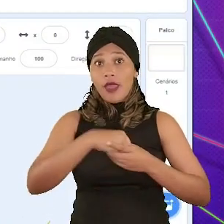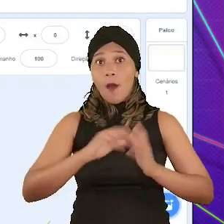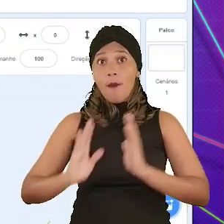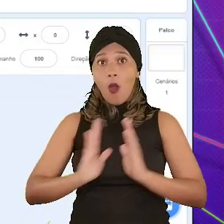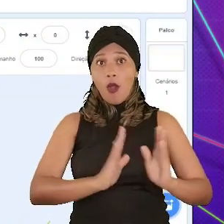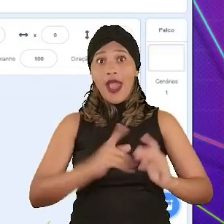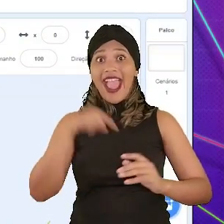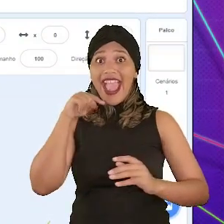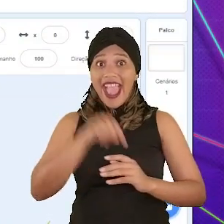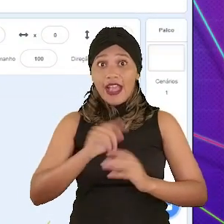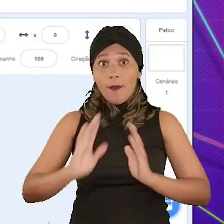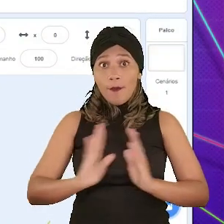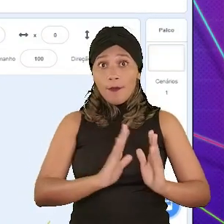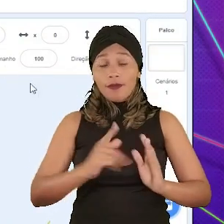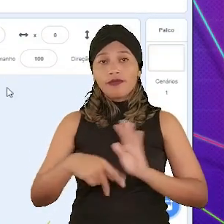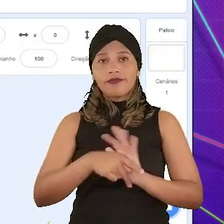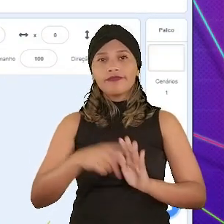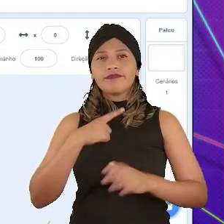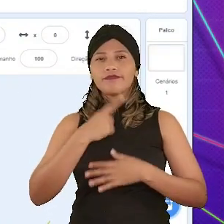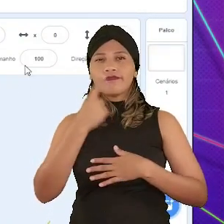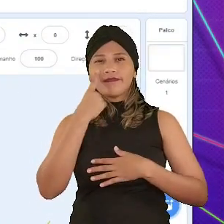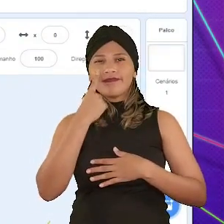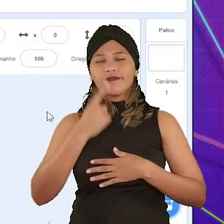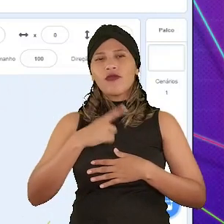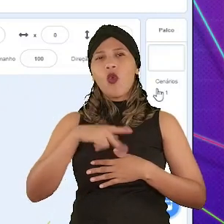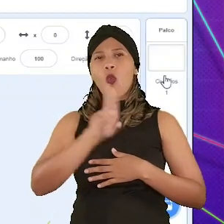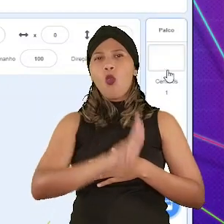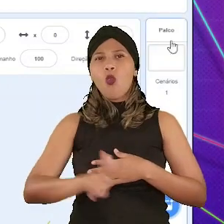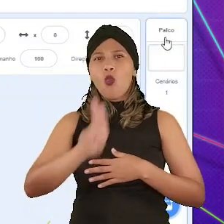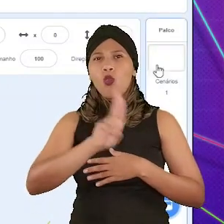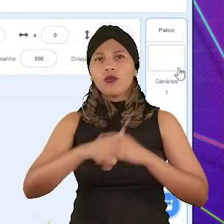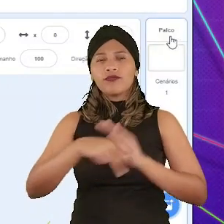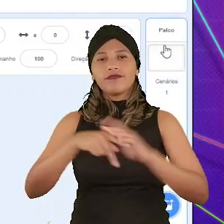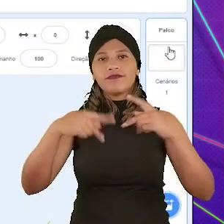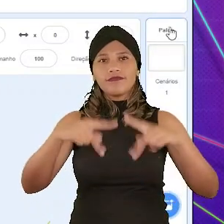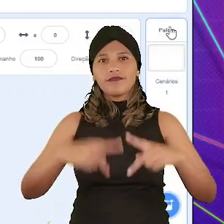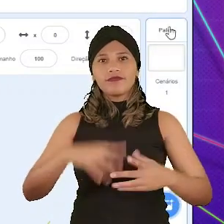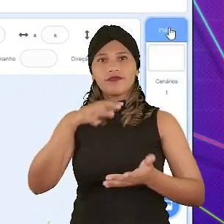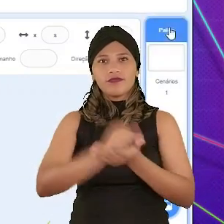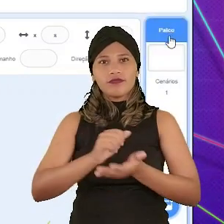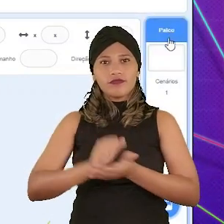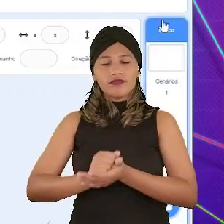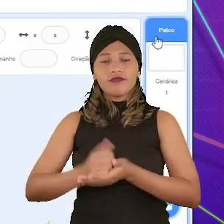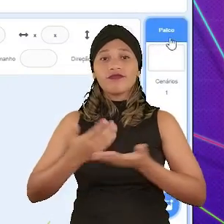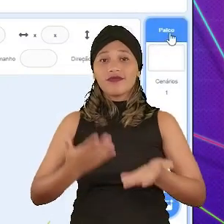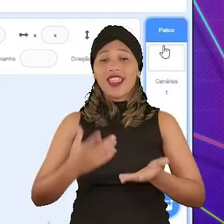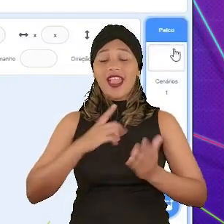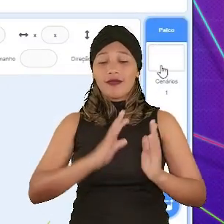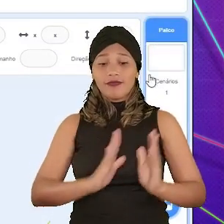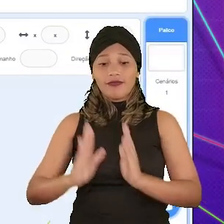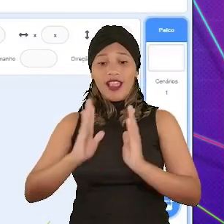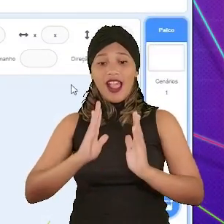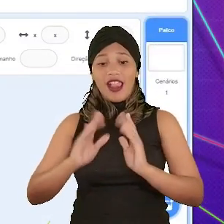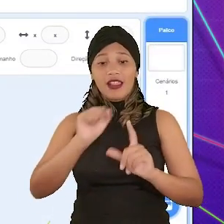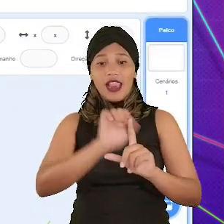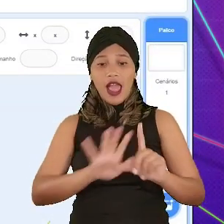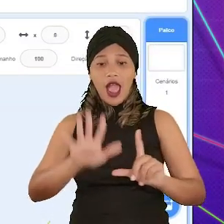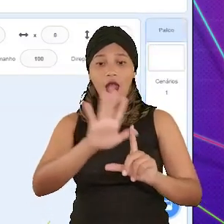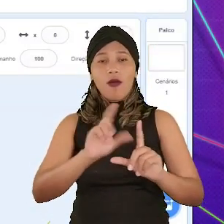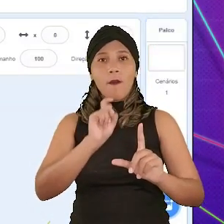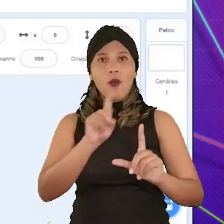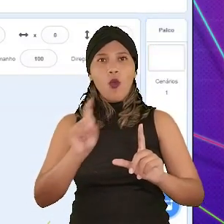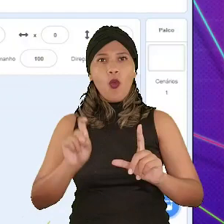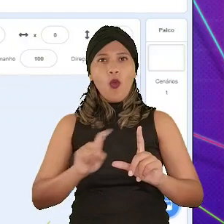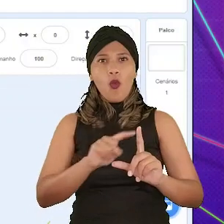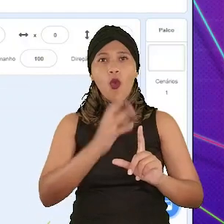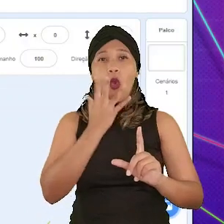dentro dos blocos. Esses blocos que a gente está vendo, vão ser o que a gente vai usar para programar aqui no Scratch. Nessa parte do layout,